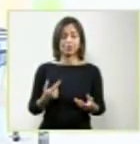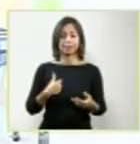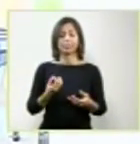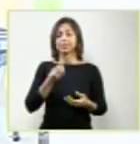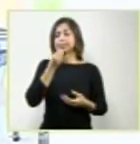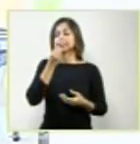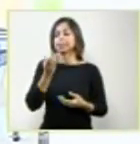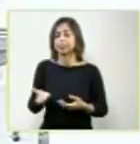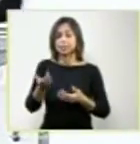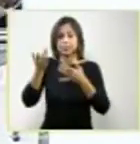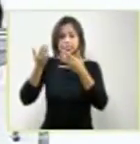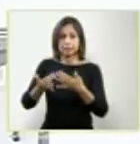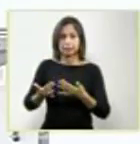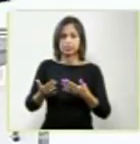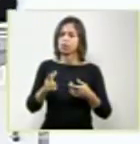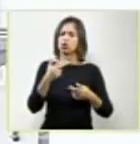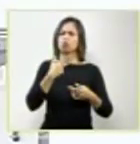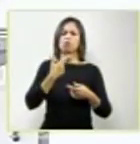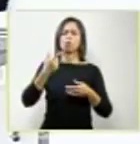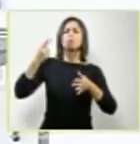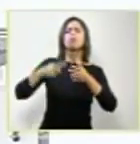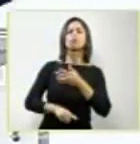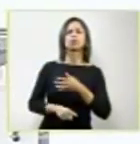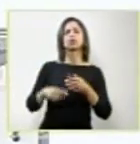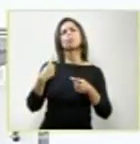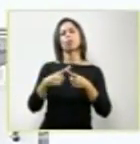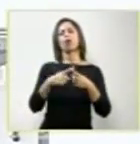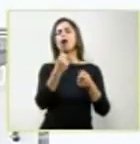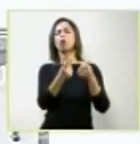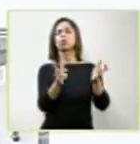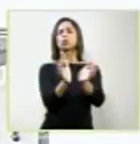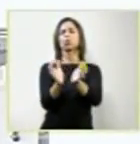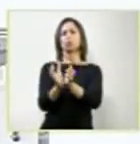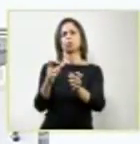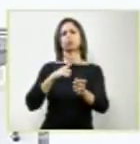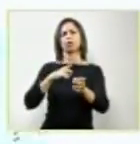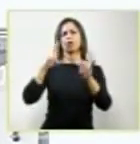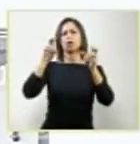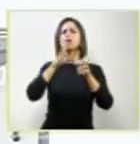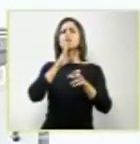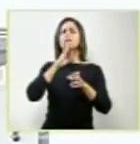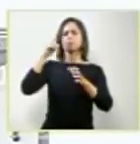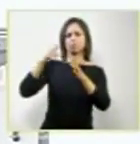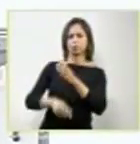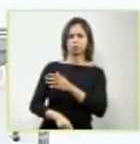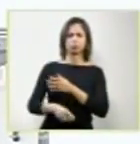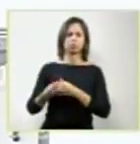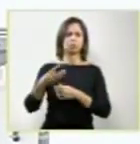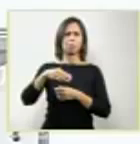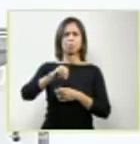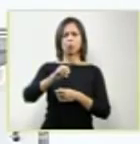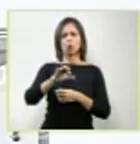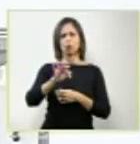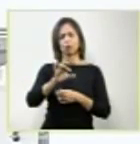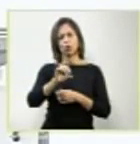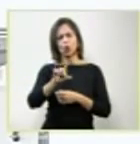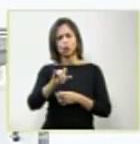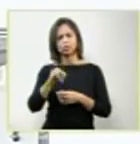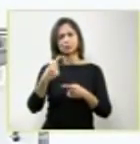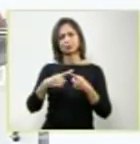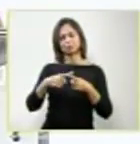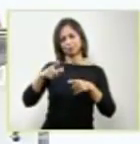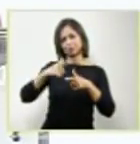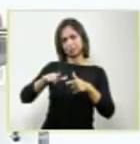especializadas para aprofundarem o tema anatômico-morfológico dessa anomalia,